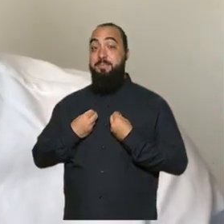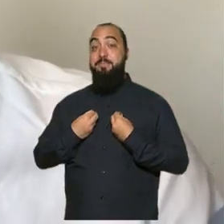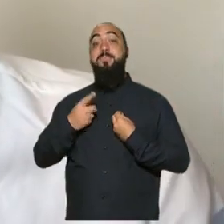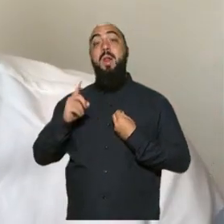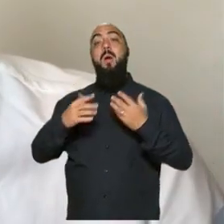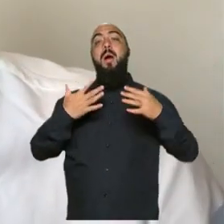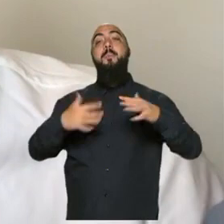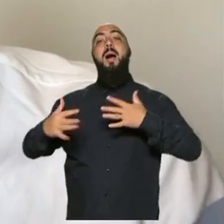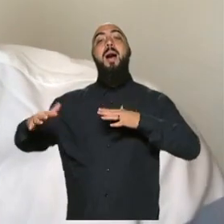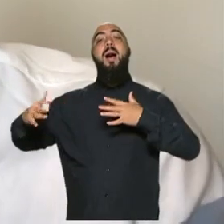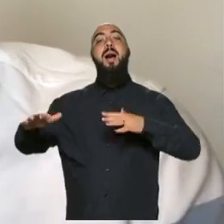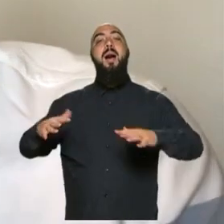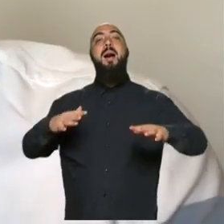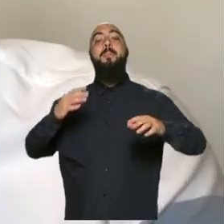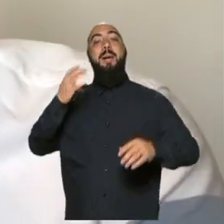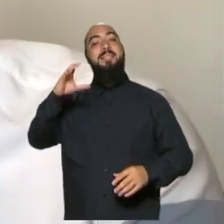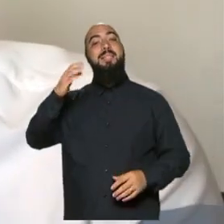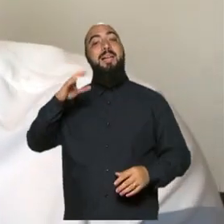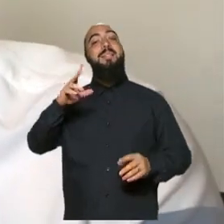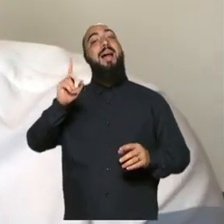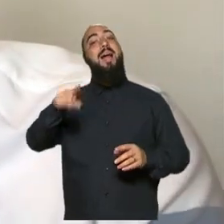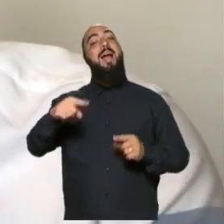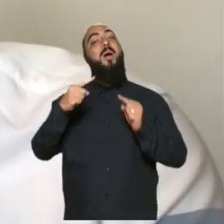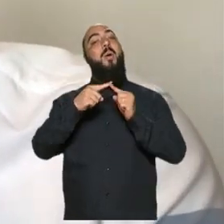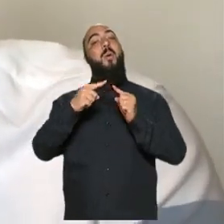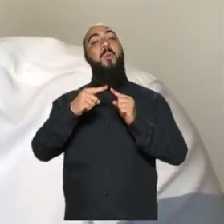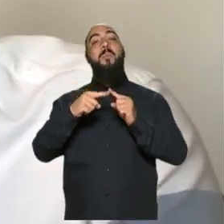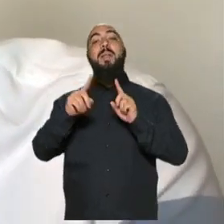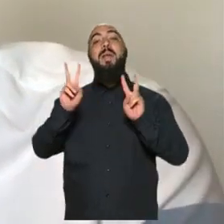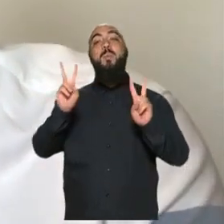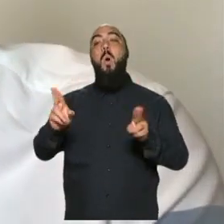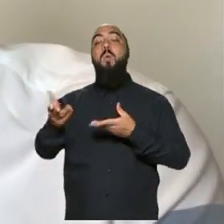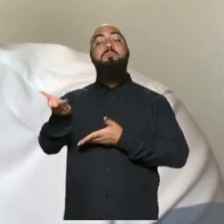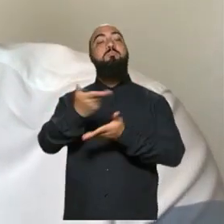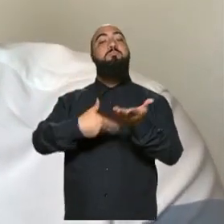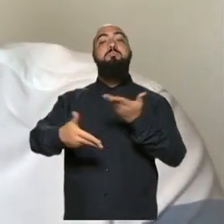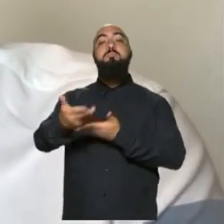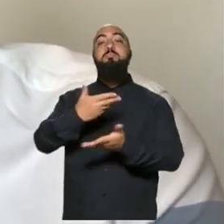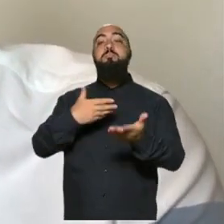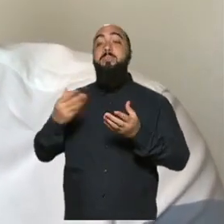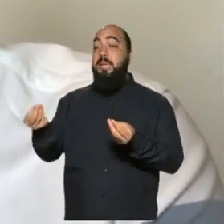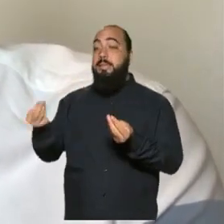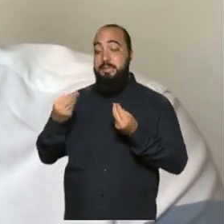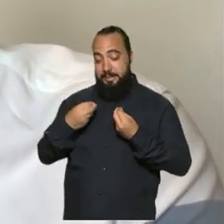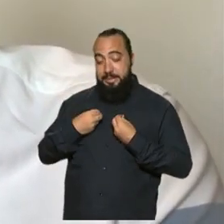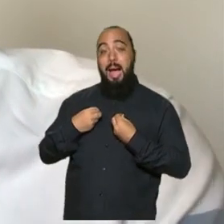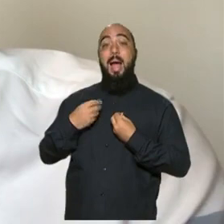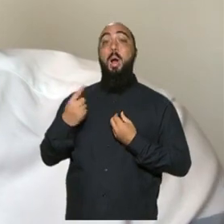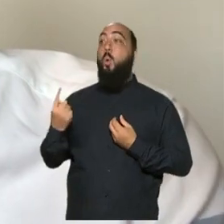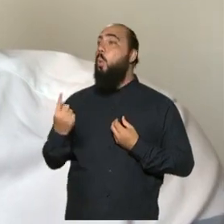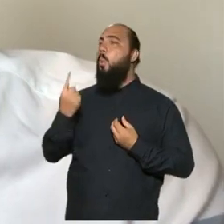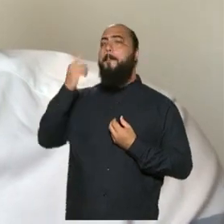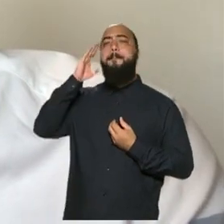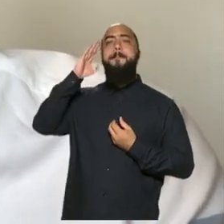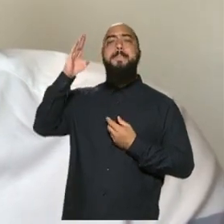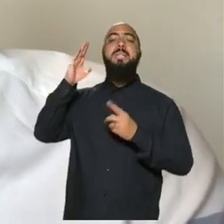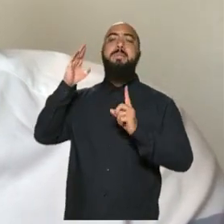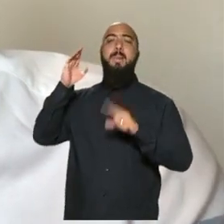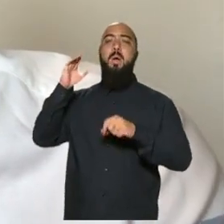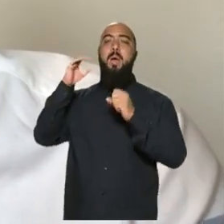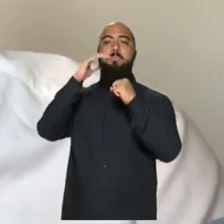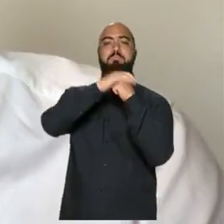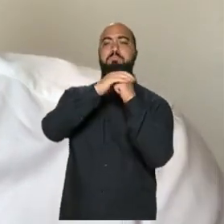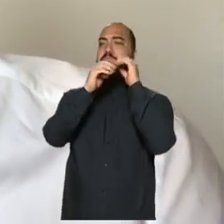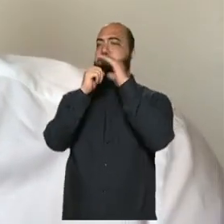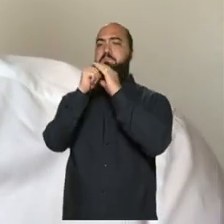da ciência, ele se envolve e traz um dos pilares da década do